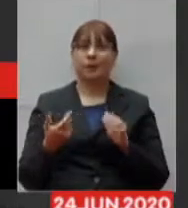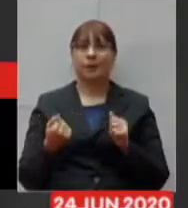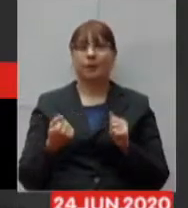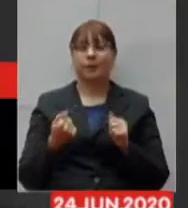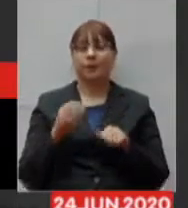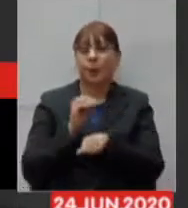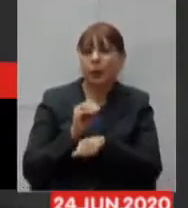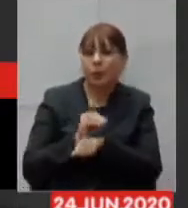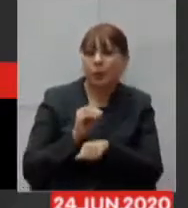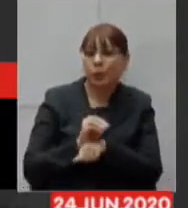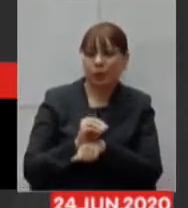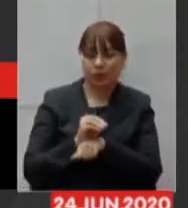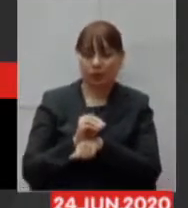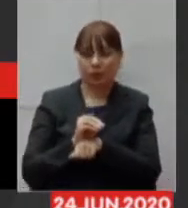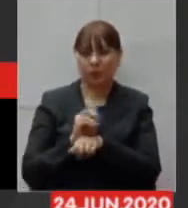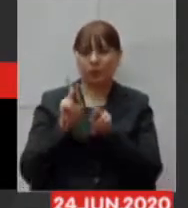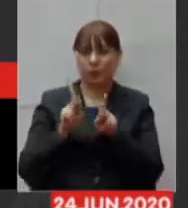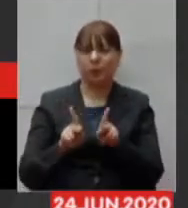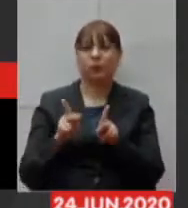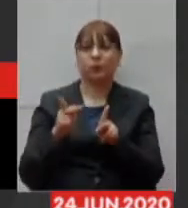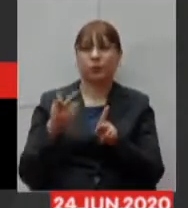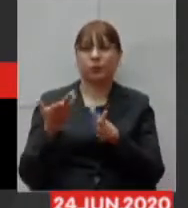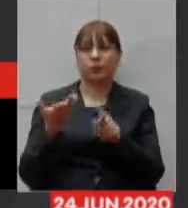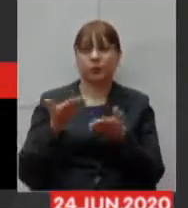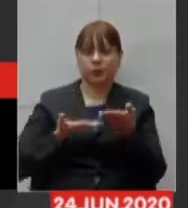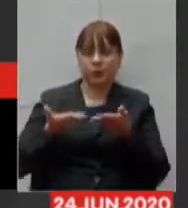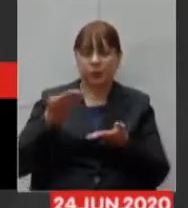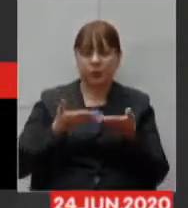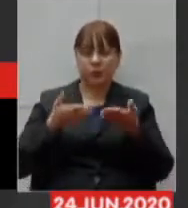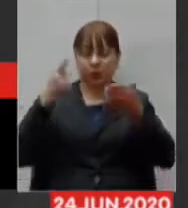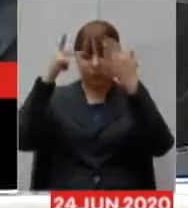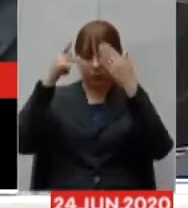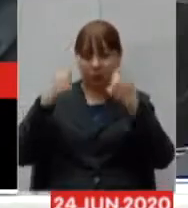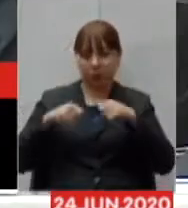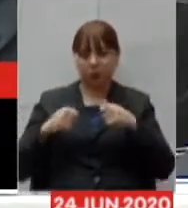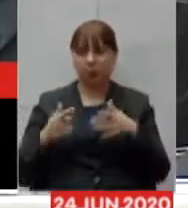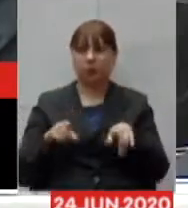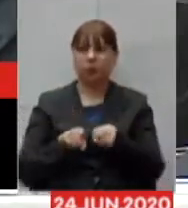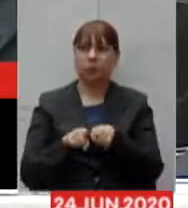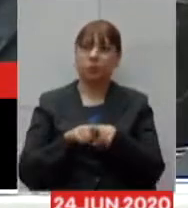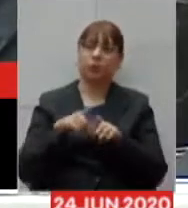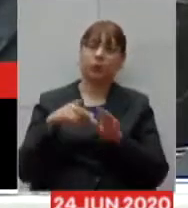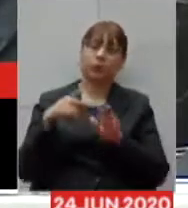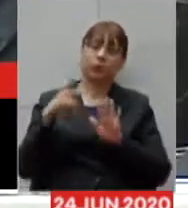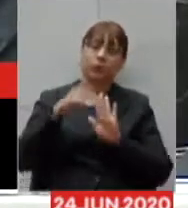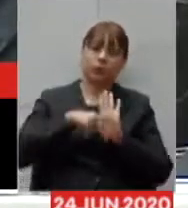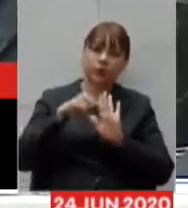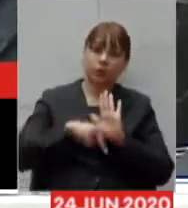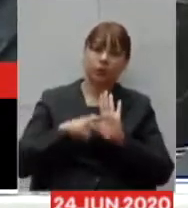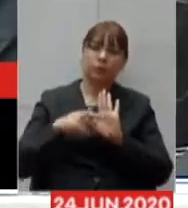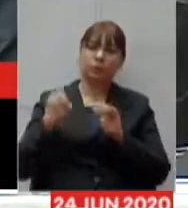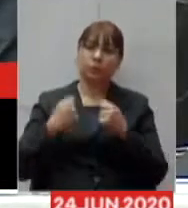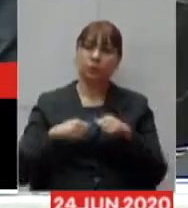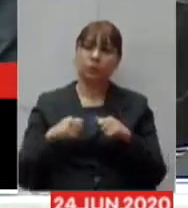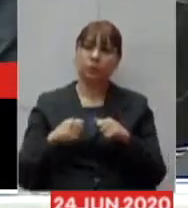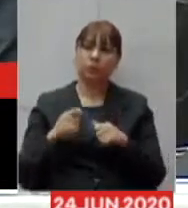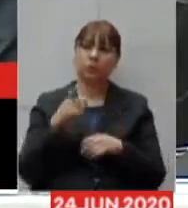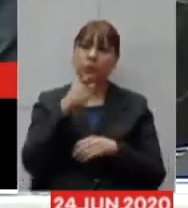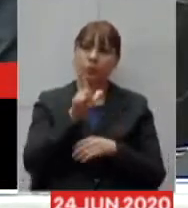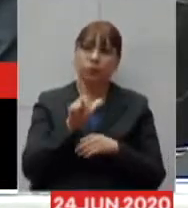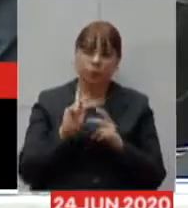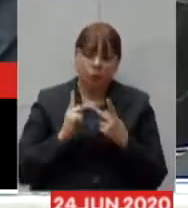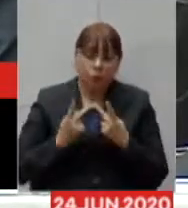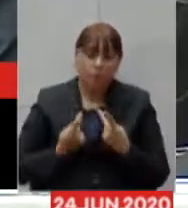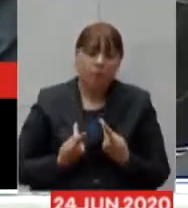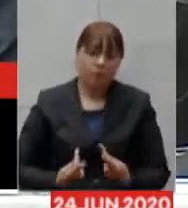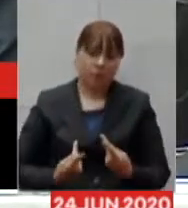cuidados do paciente psiquiátrico que seja um projeto que traga o máximo de humanização desse